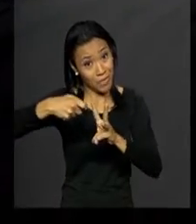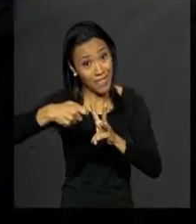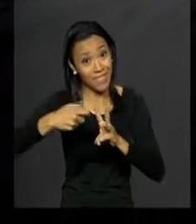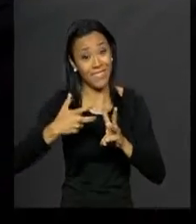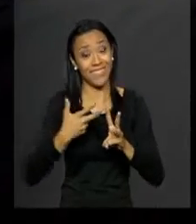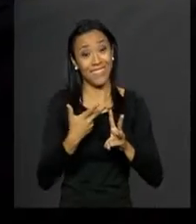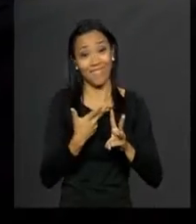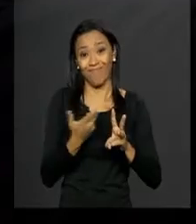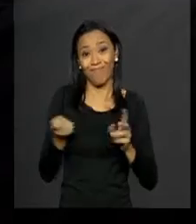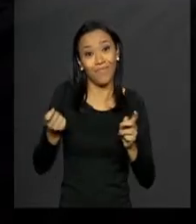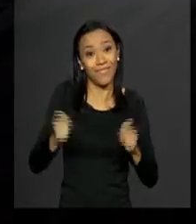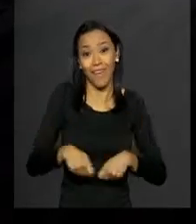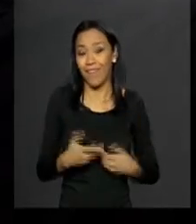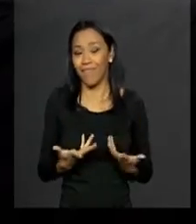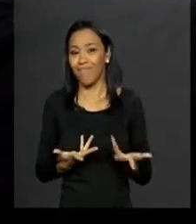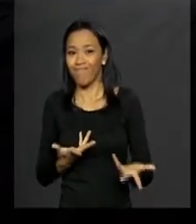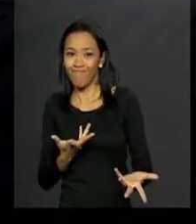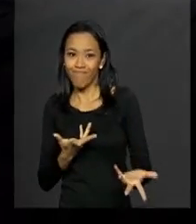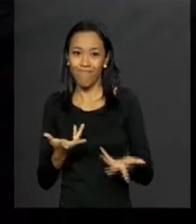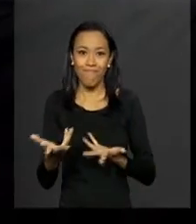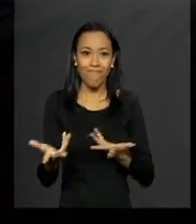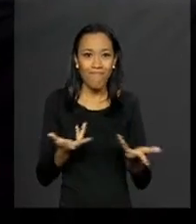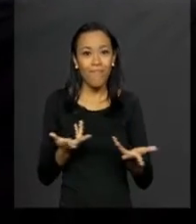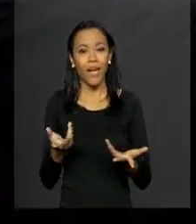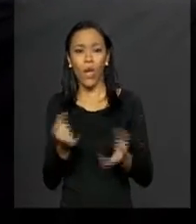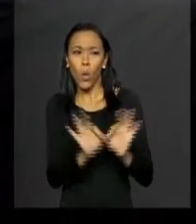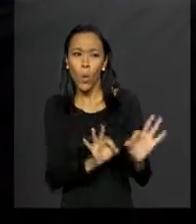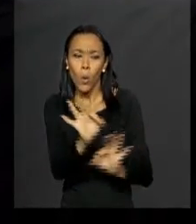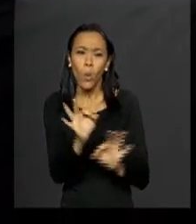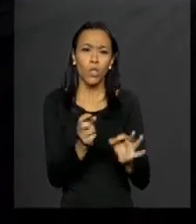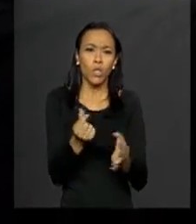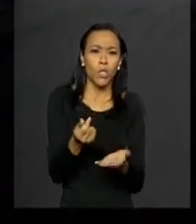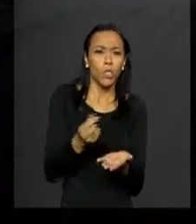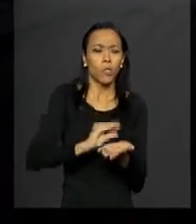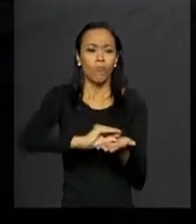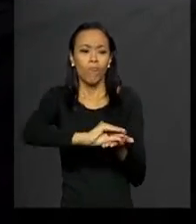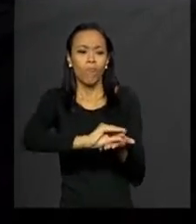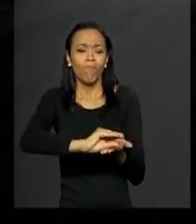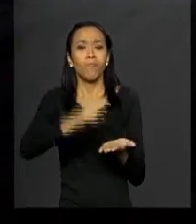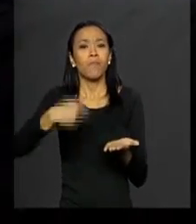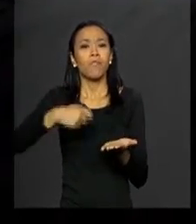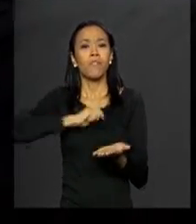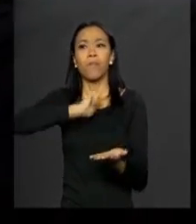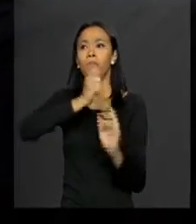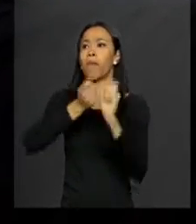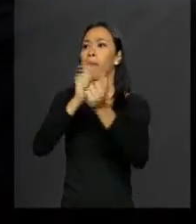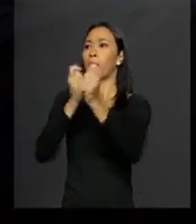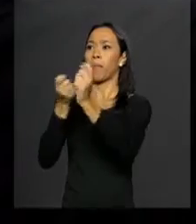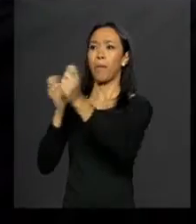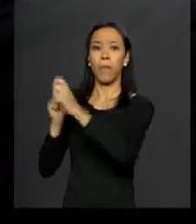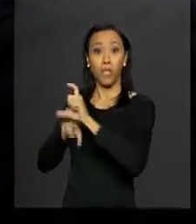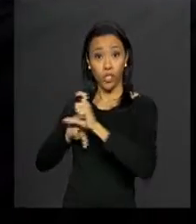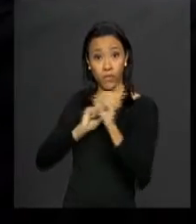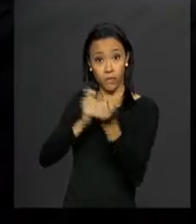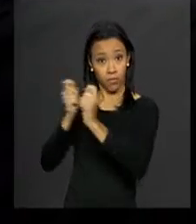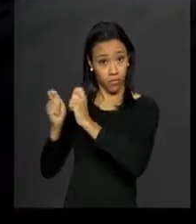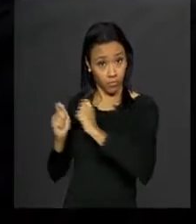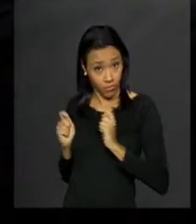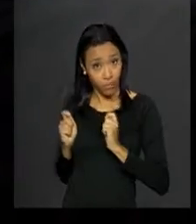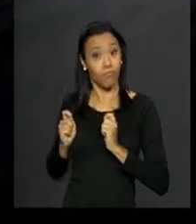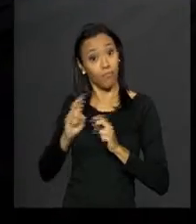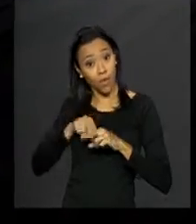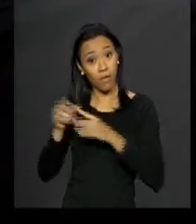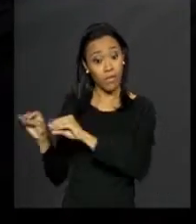não dá para você fazer tanto investimento porque você ainda tem que sanar algumas dívidas em relação à